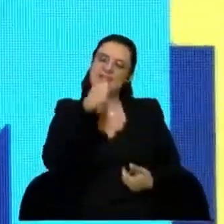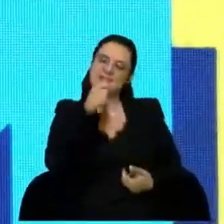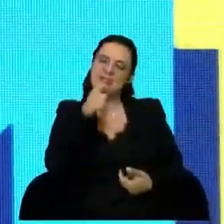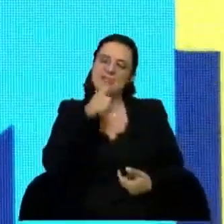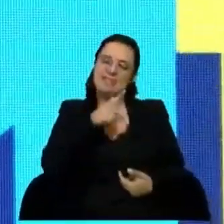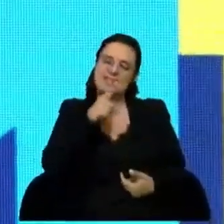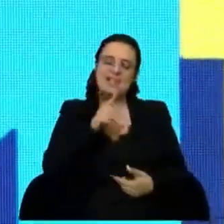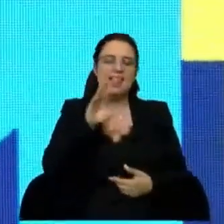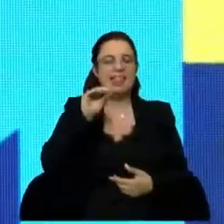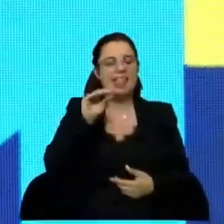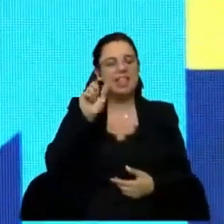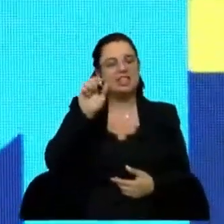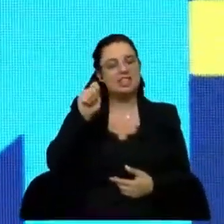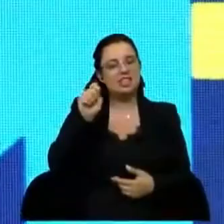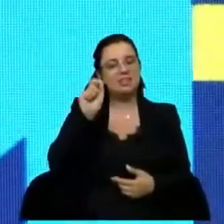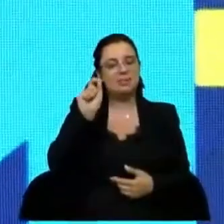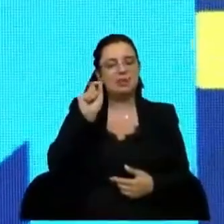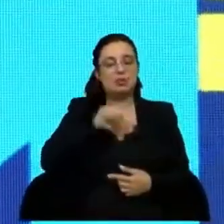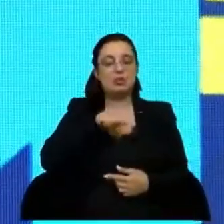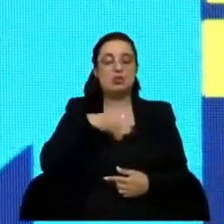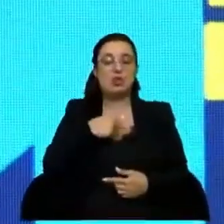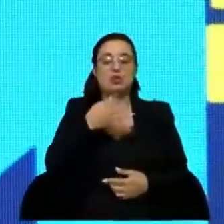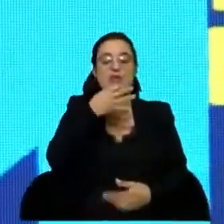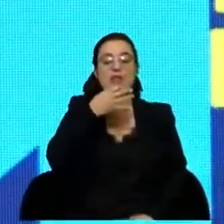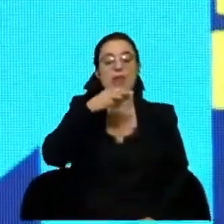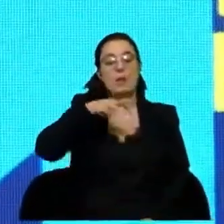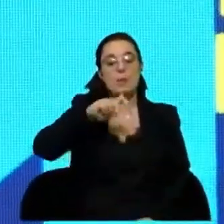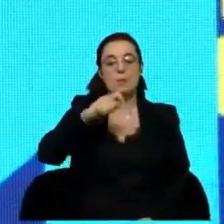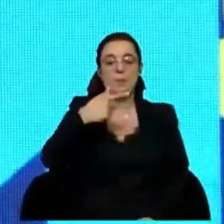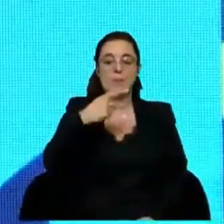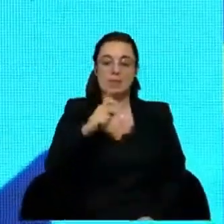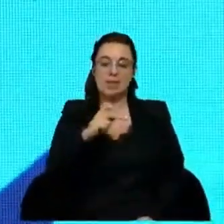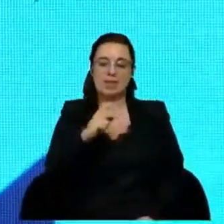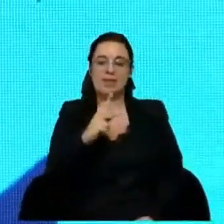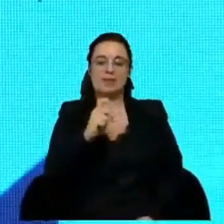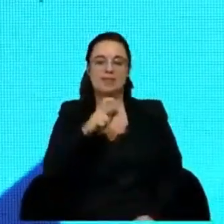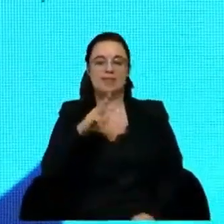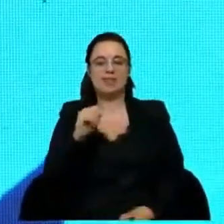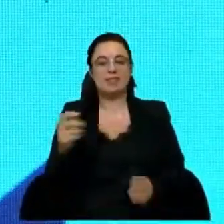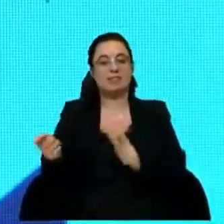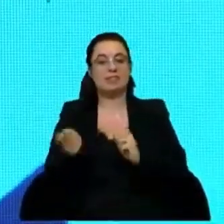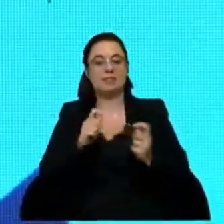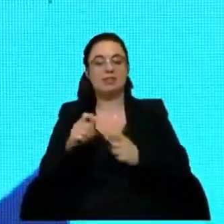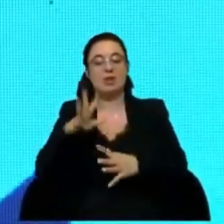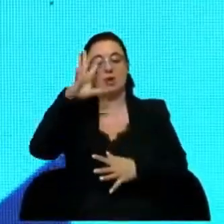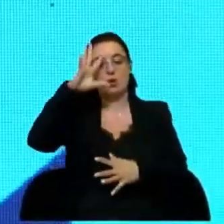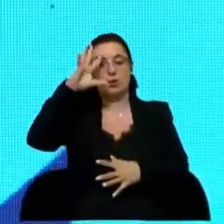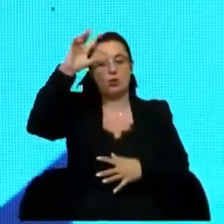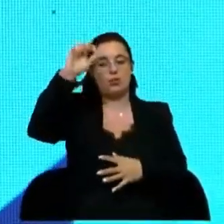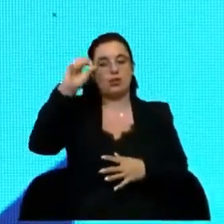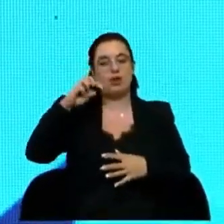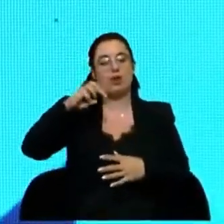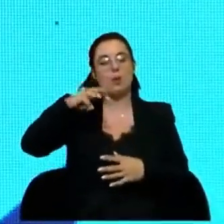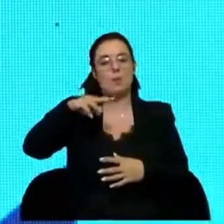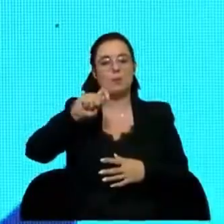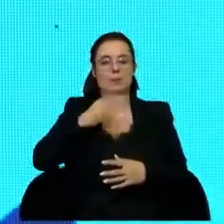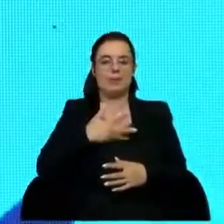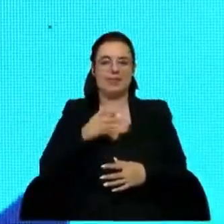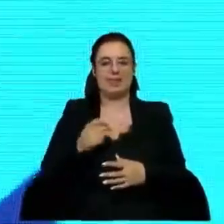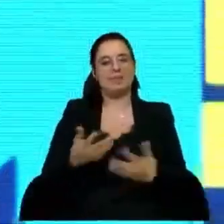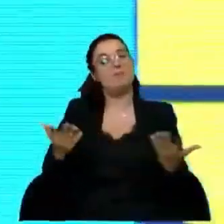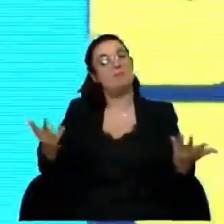regressamos em cerca de 10, 15 minutos vamos falar de Metaverse e um dos debates mais aguardados o Estado da Nação dos Mídias. Até já.